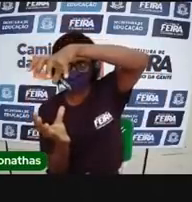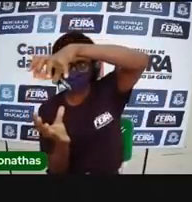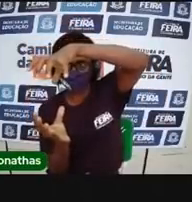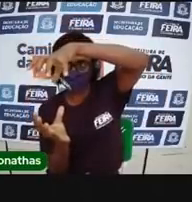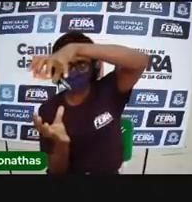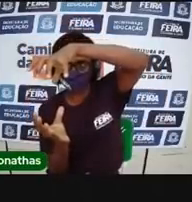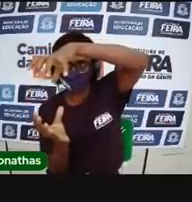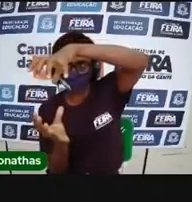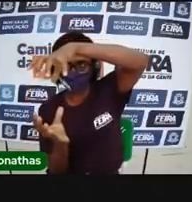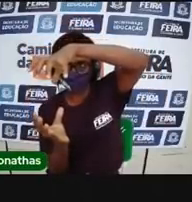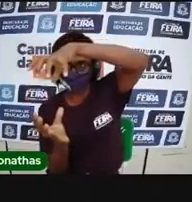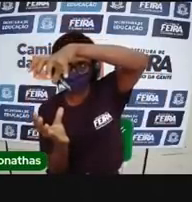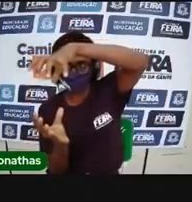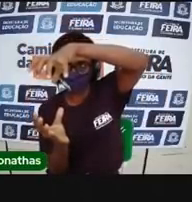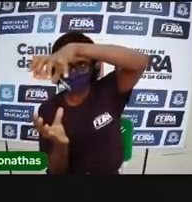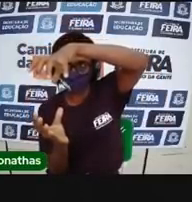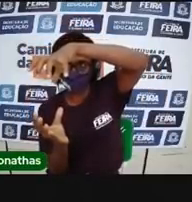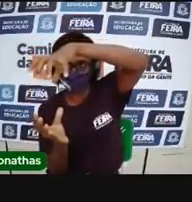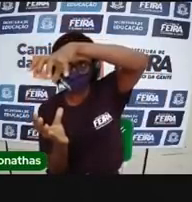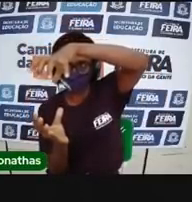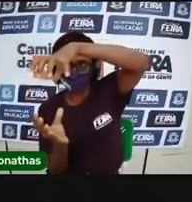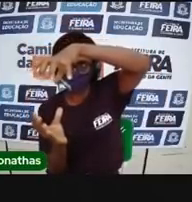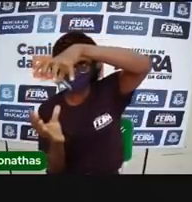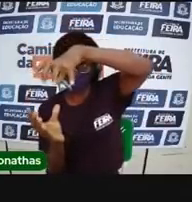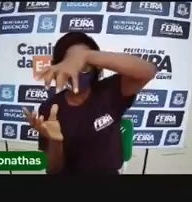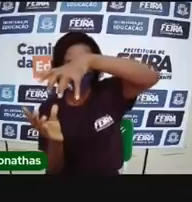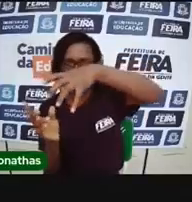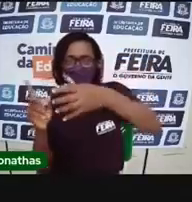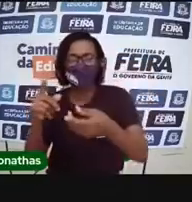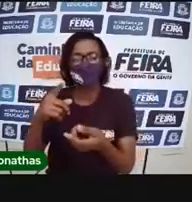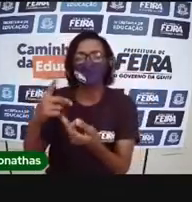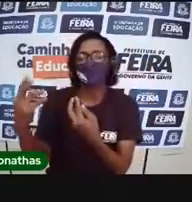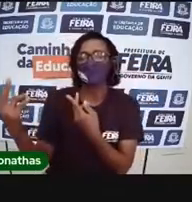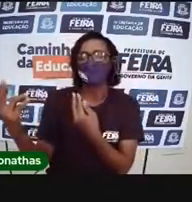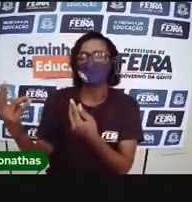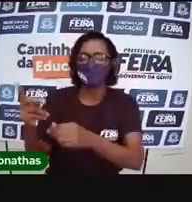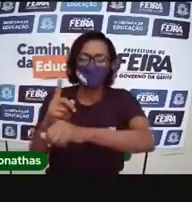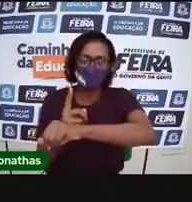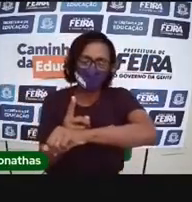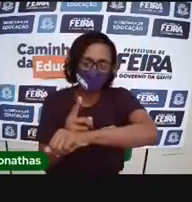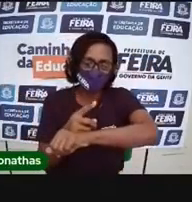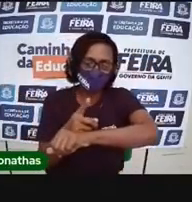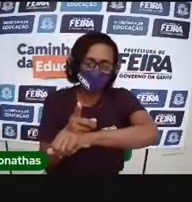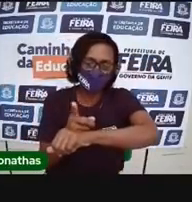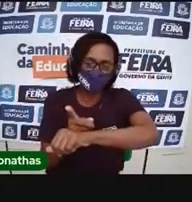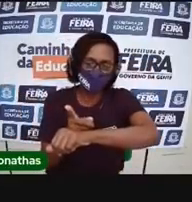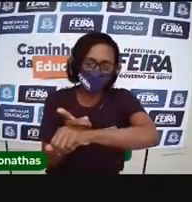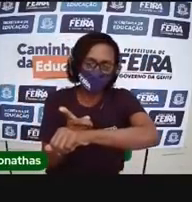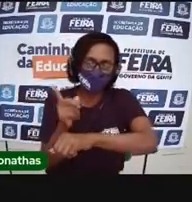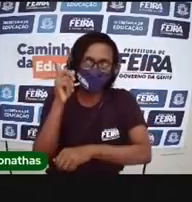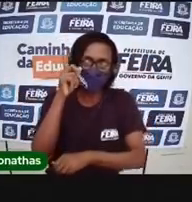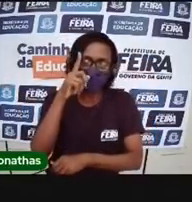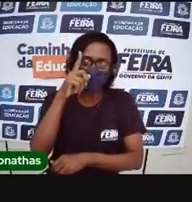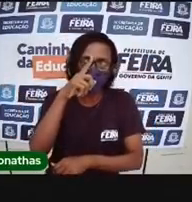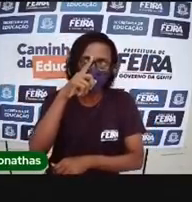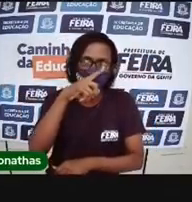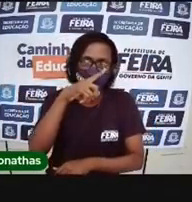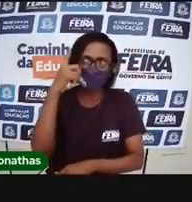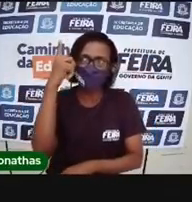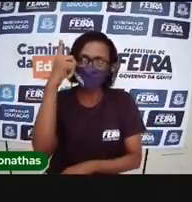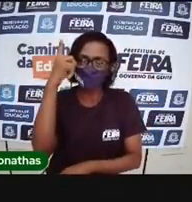o tempo estava passando. Quando a areia de cima acabasse, a pessoa saberia que tinha passado uma hora.